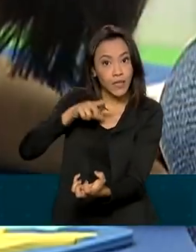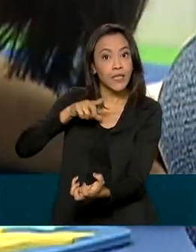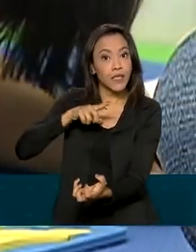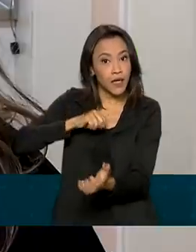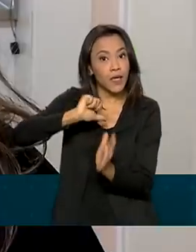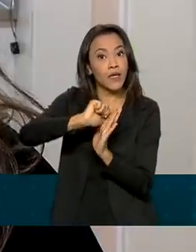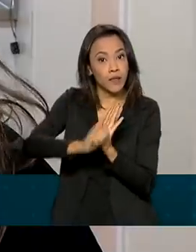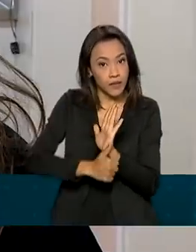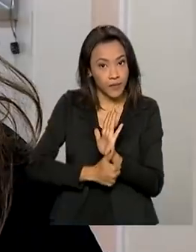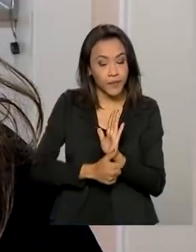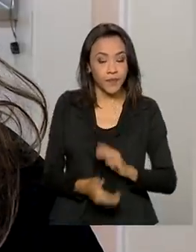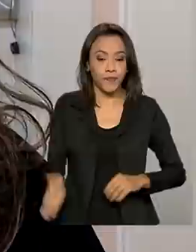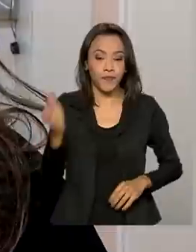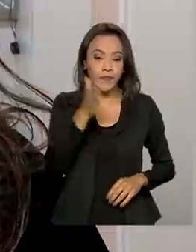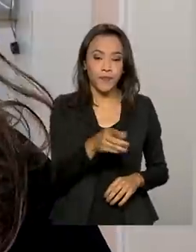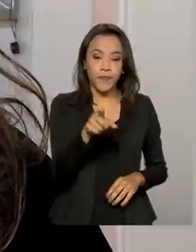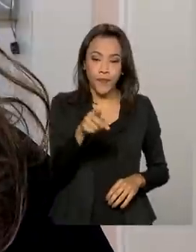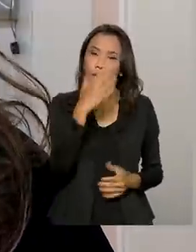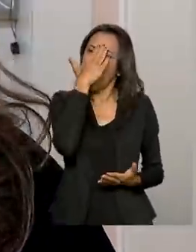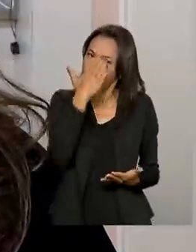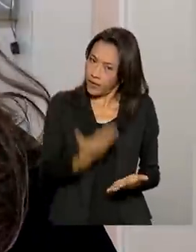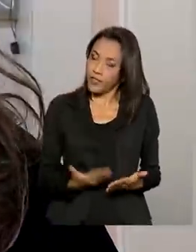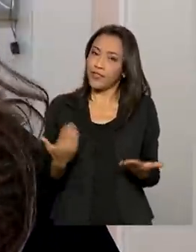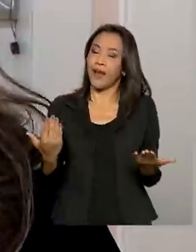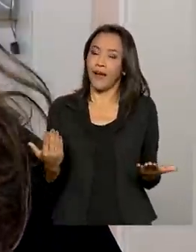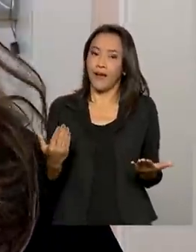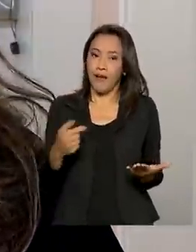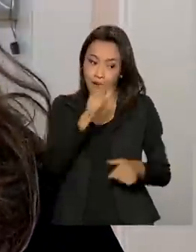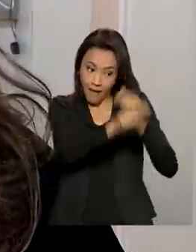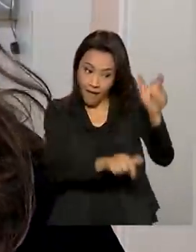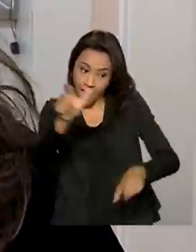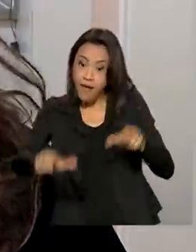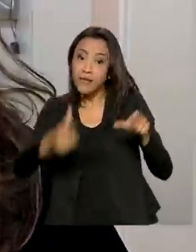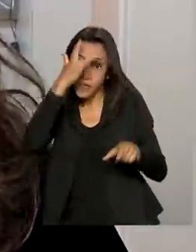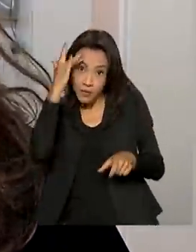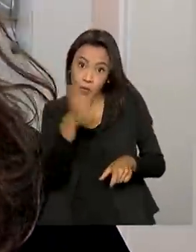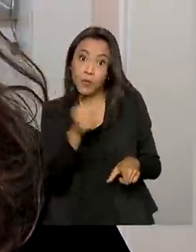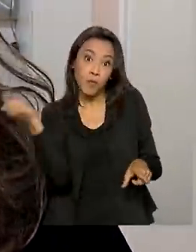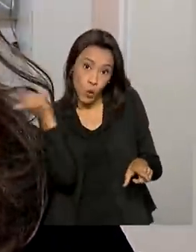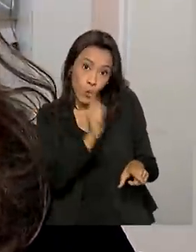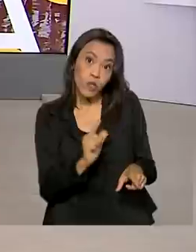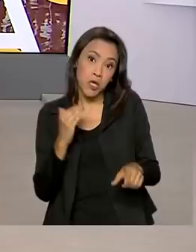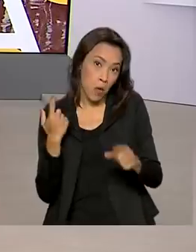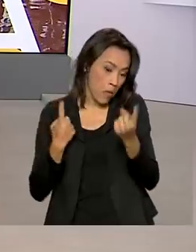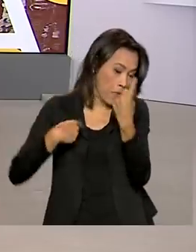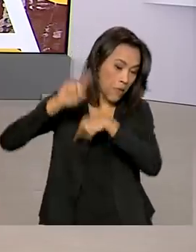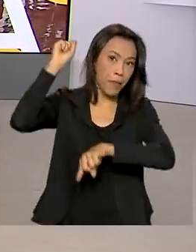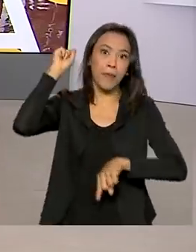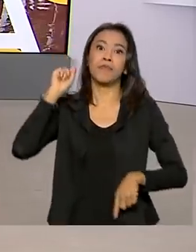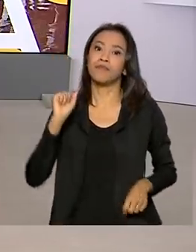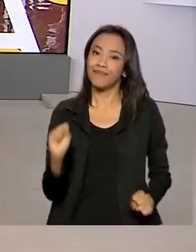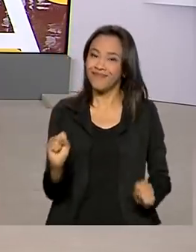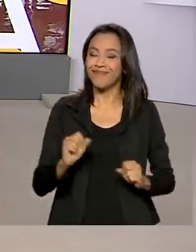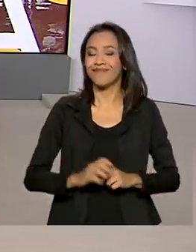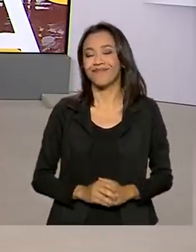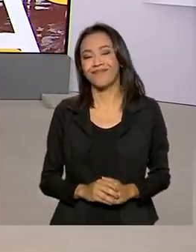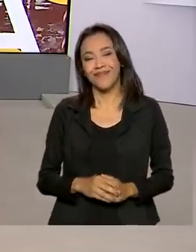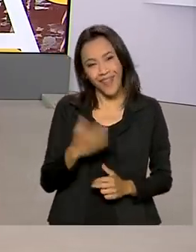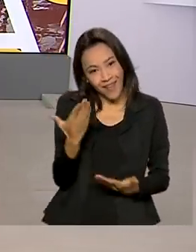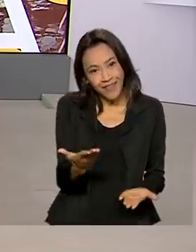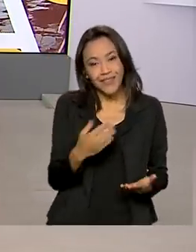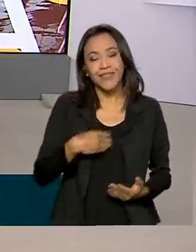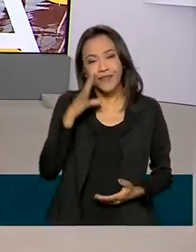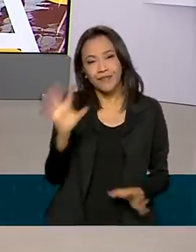síndrome. Acreditem, porque eles podem chegar muito além do que muita gente imagina. É isso. Para rever as